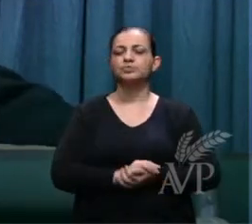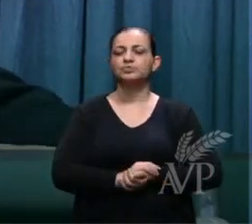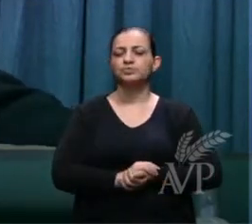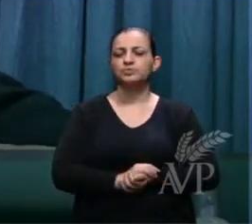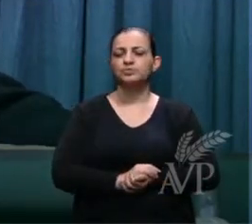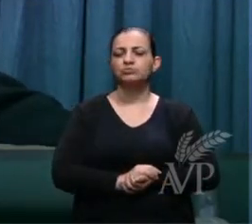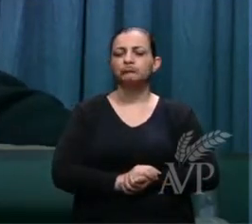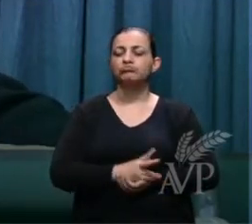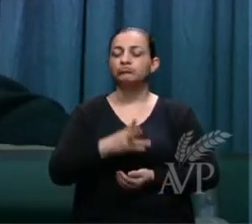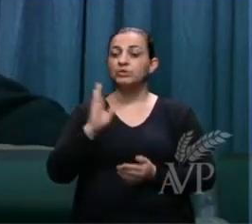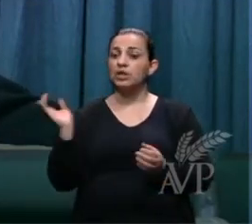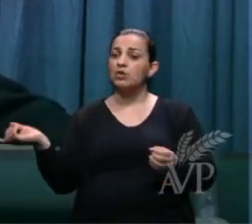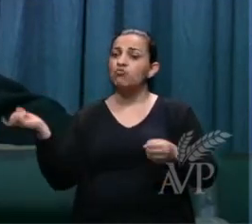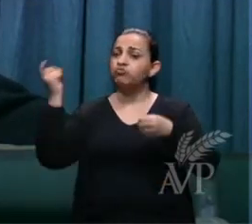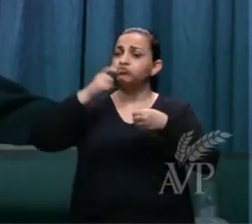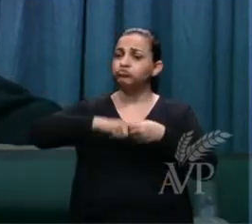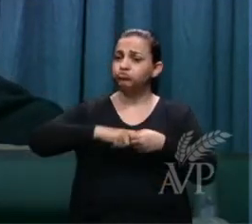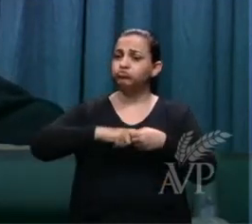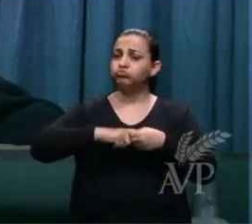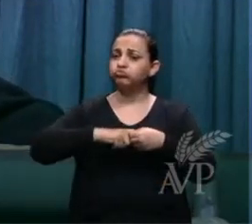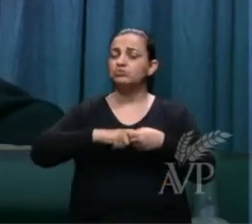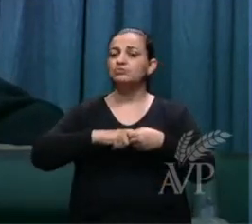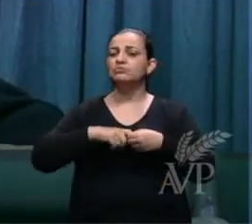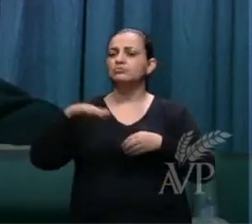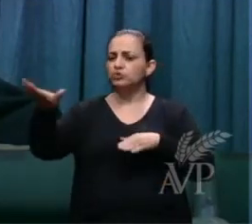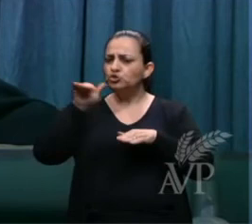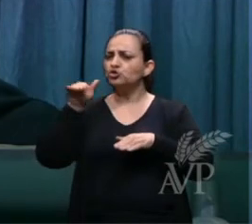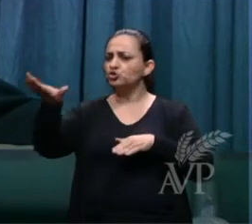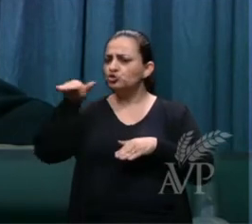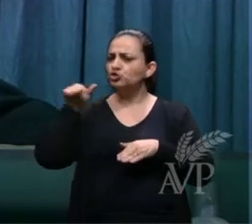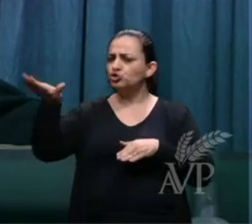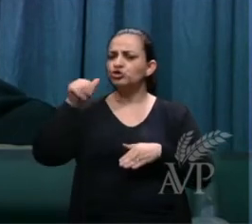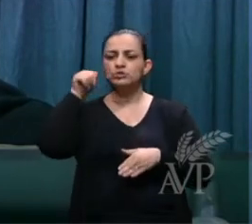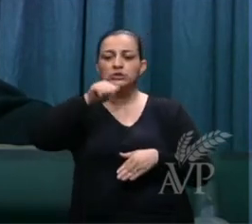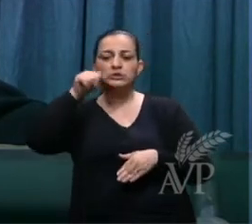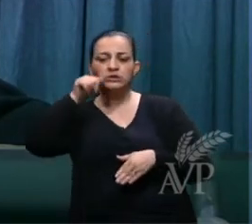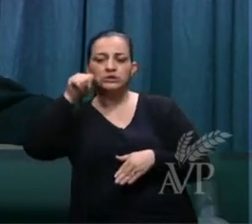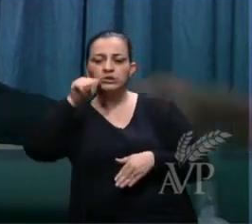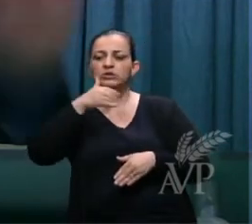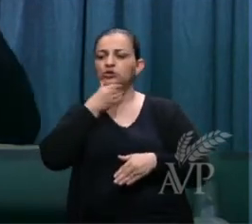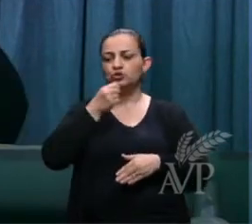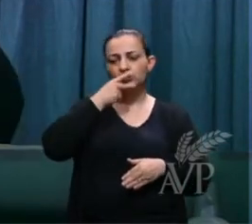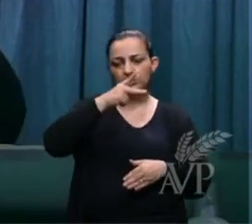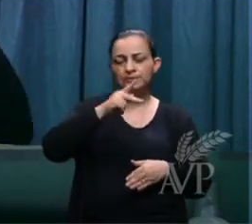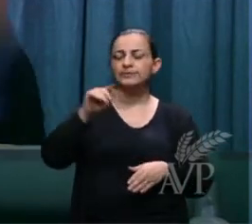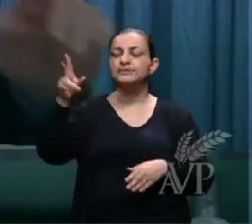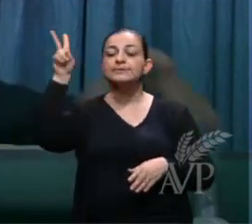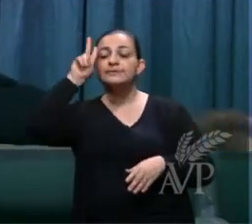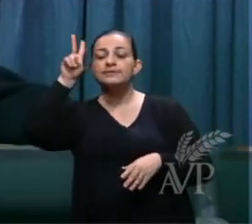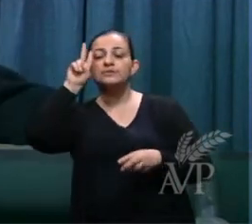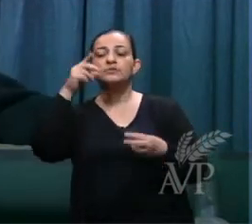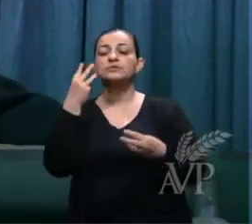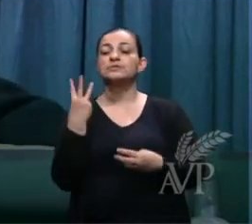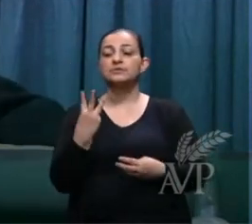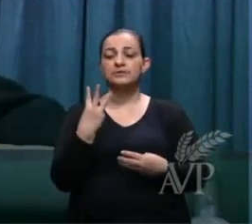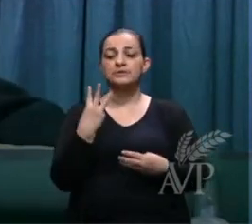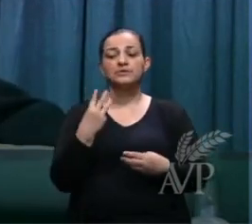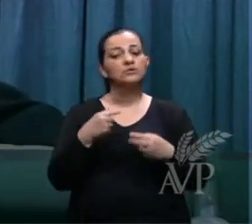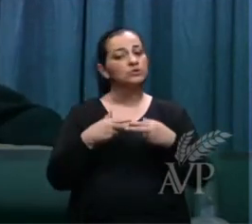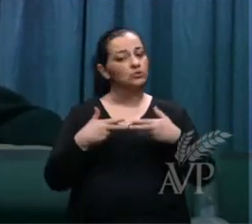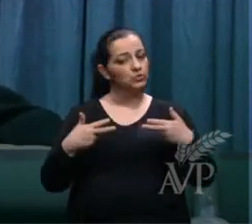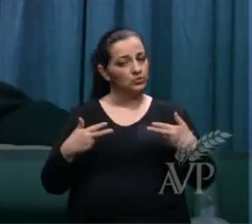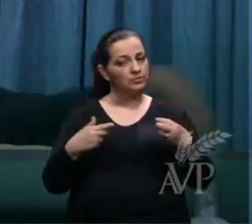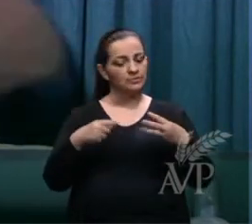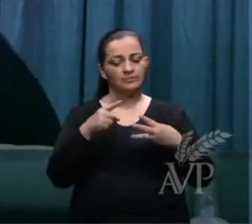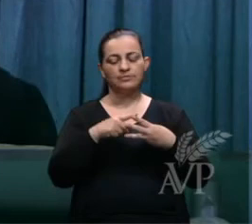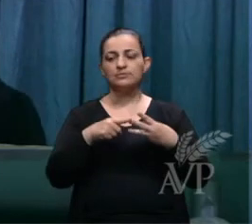e ela retornou ali quando ele chamou por ela e ela lembrou para ele três coisas e uma das